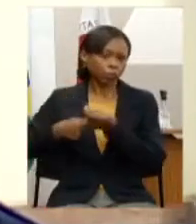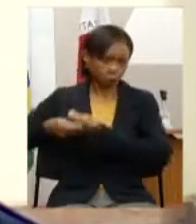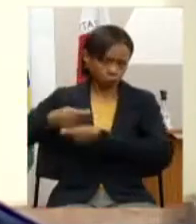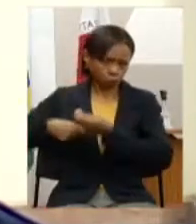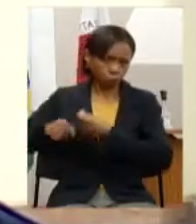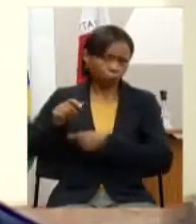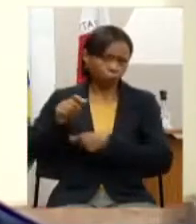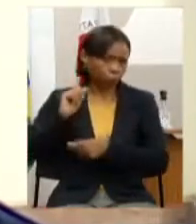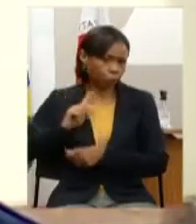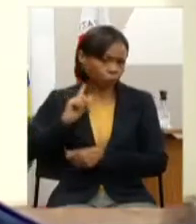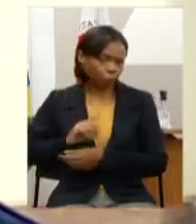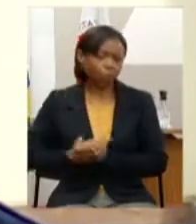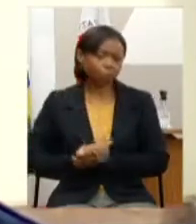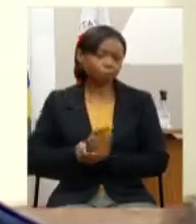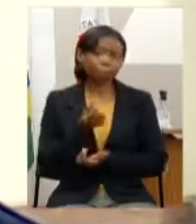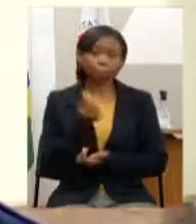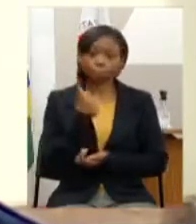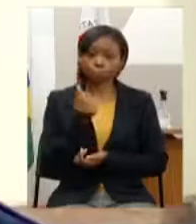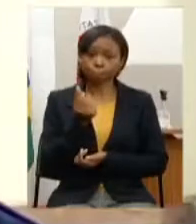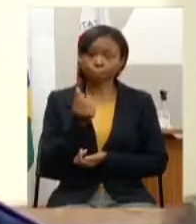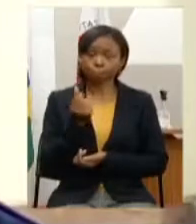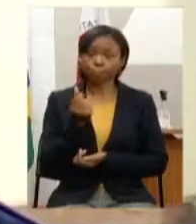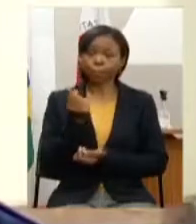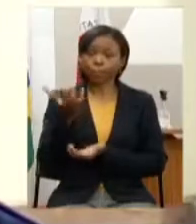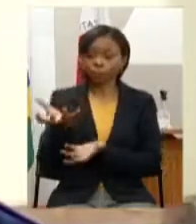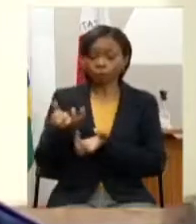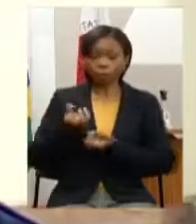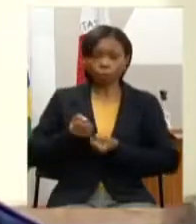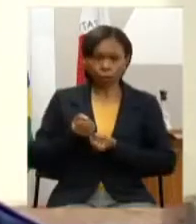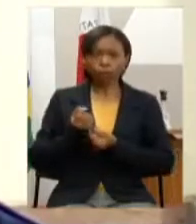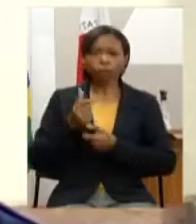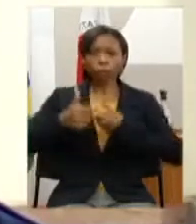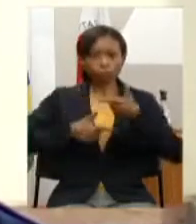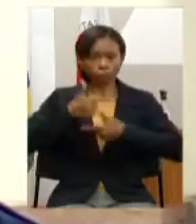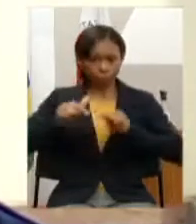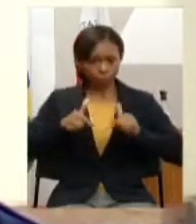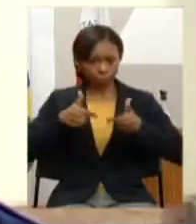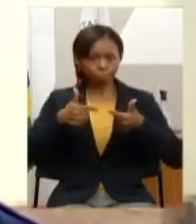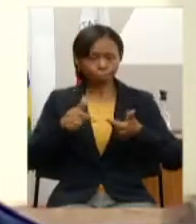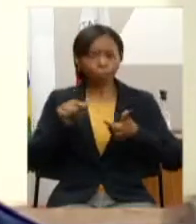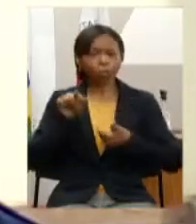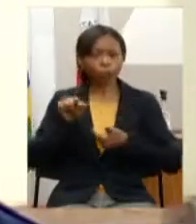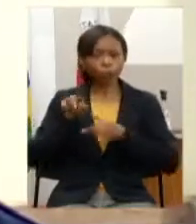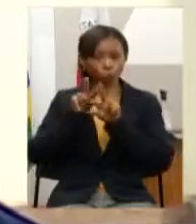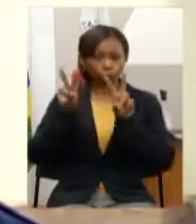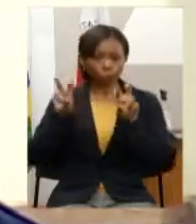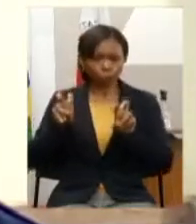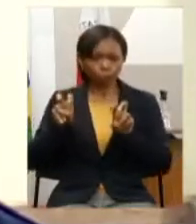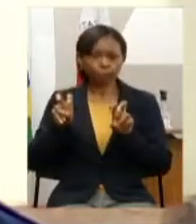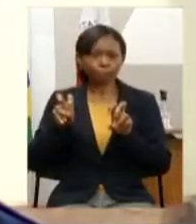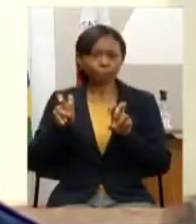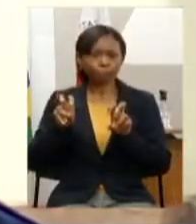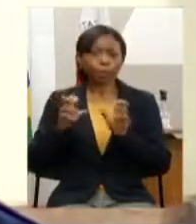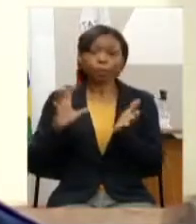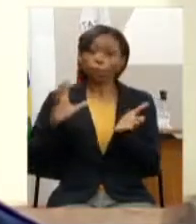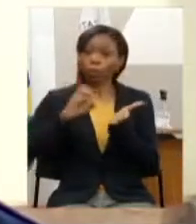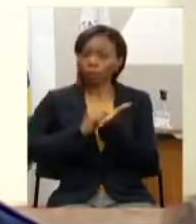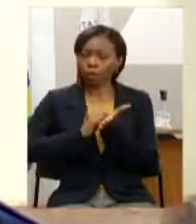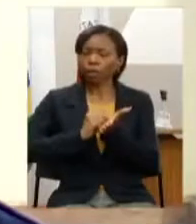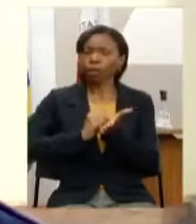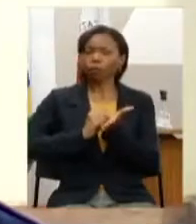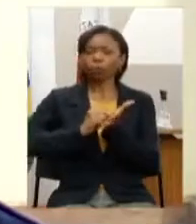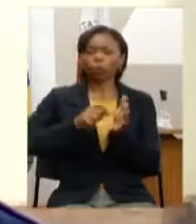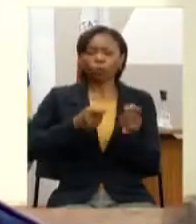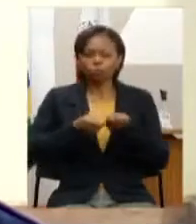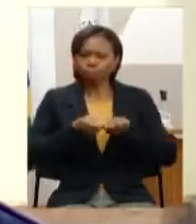os recursos diretamente arrecadados pelas ações desse campo de política pública como cadastro registro controle